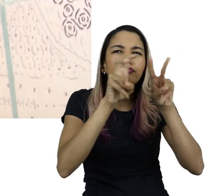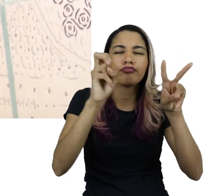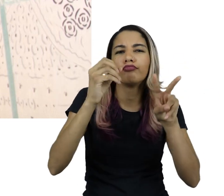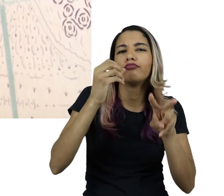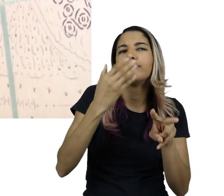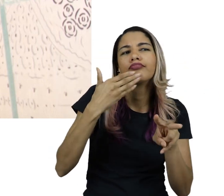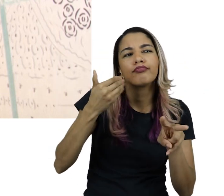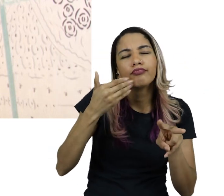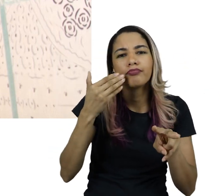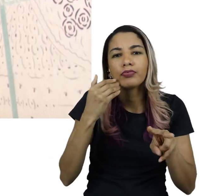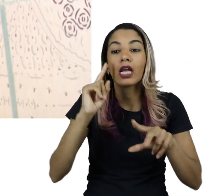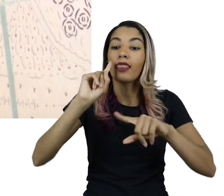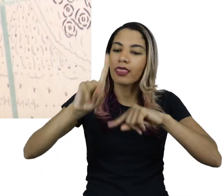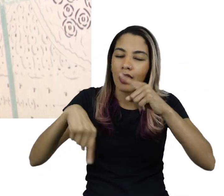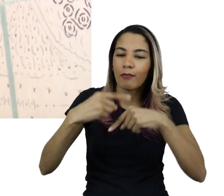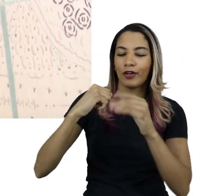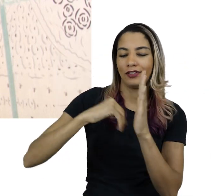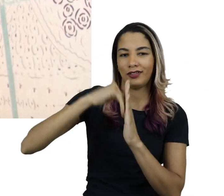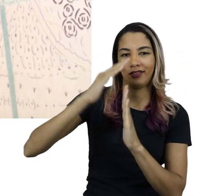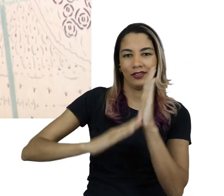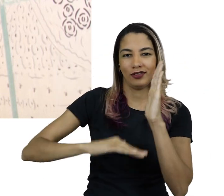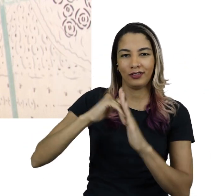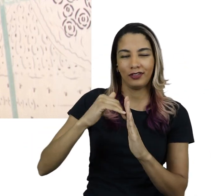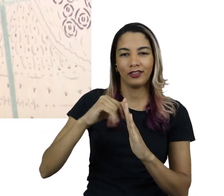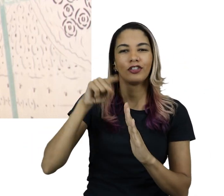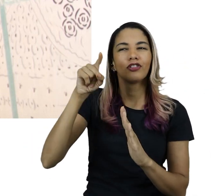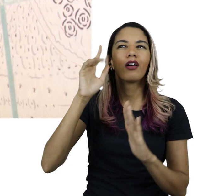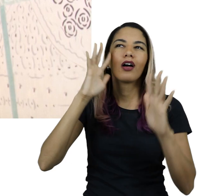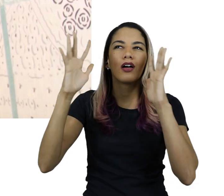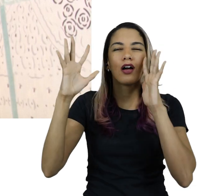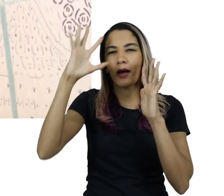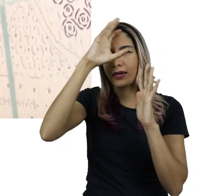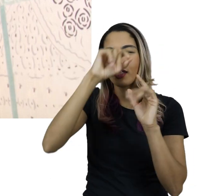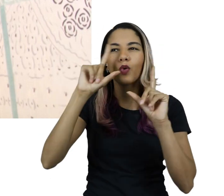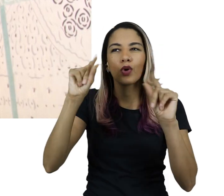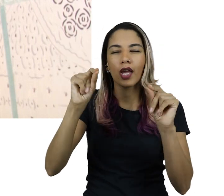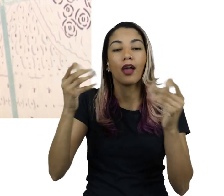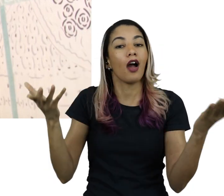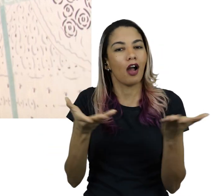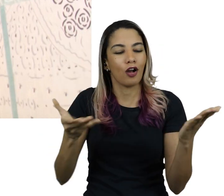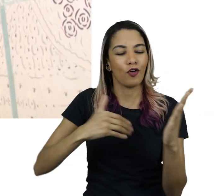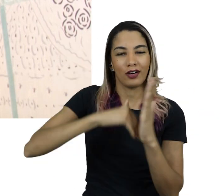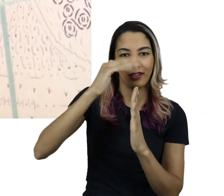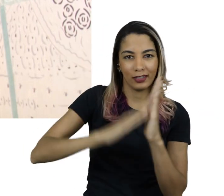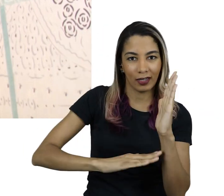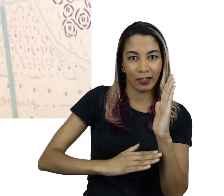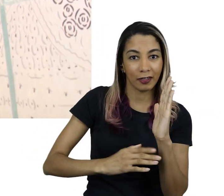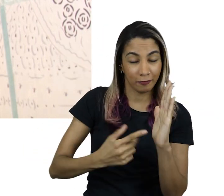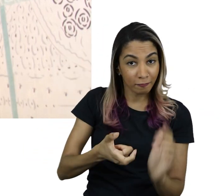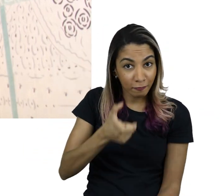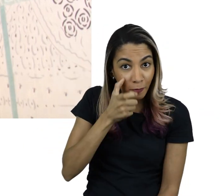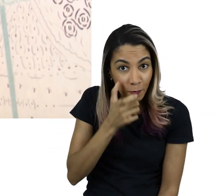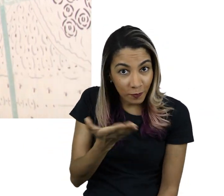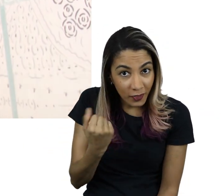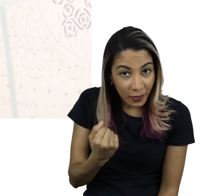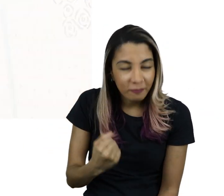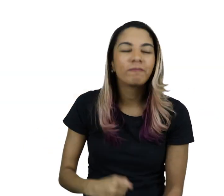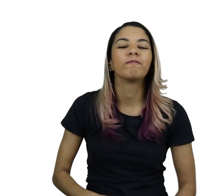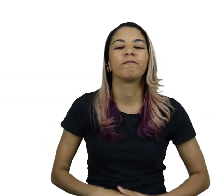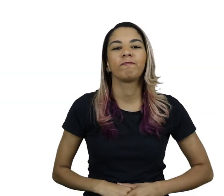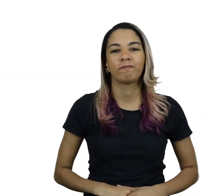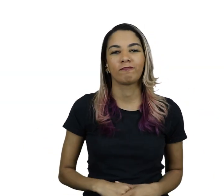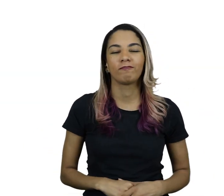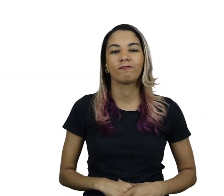favorecendo o fazer artístico aliado à reflexão, a partir do contato com as obras do acervo da Pinacoteca. Bora?